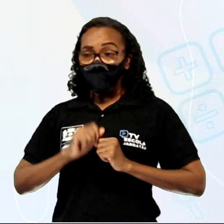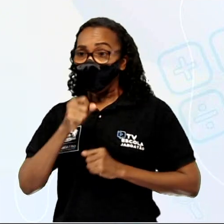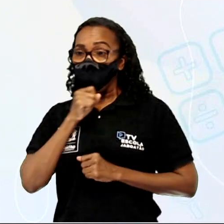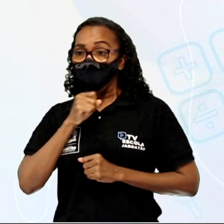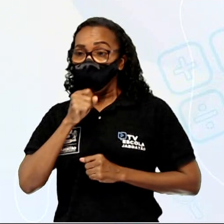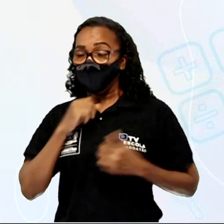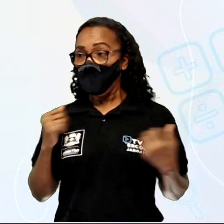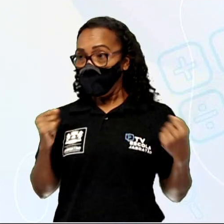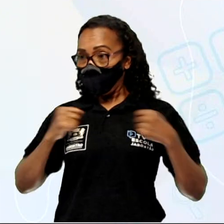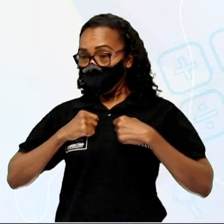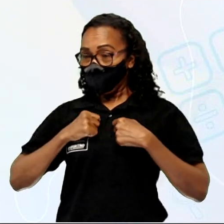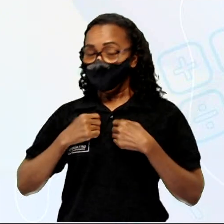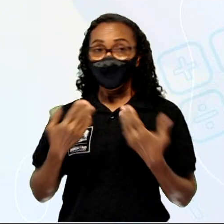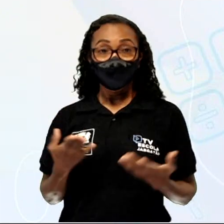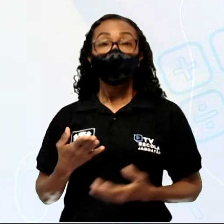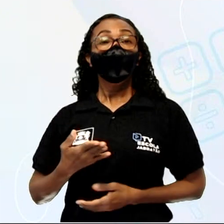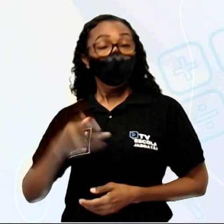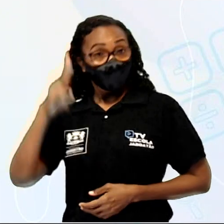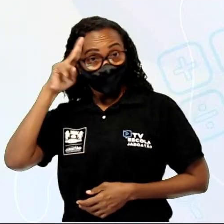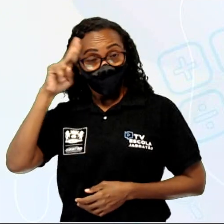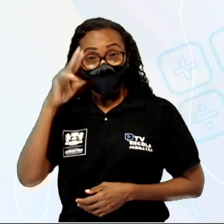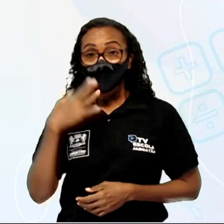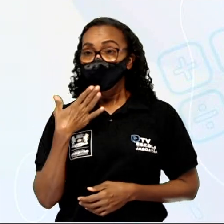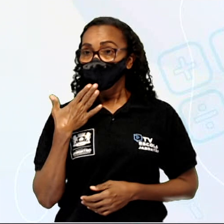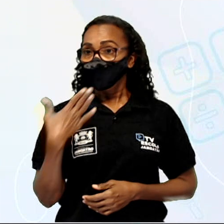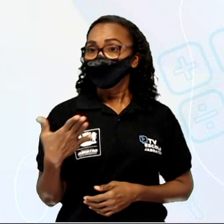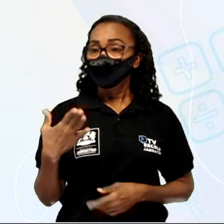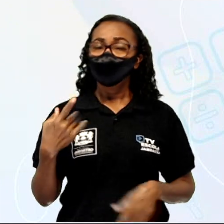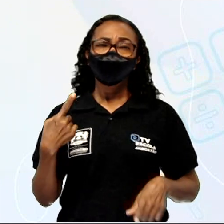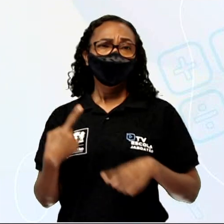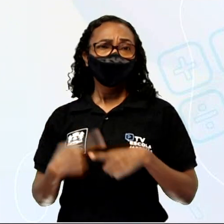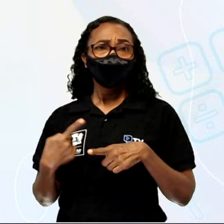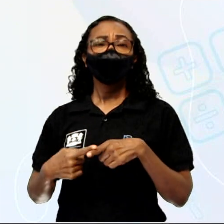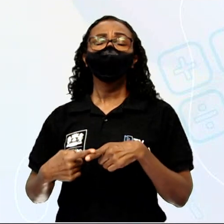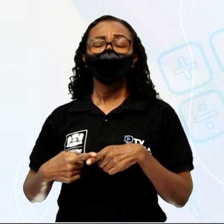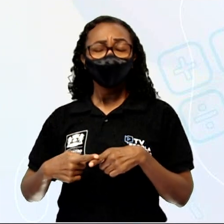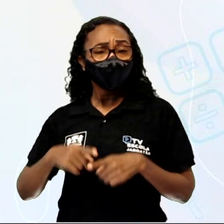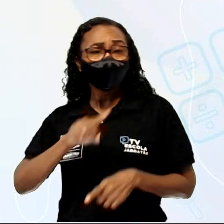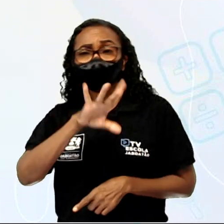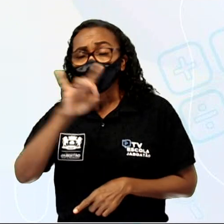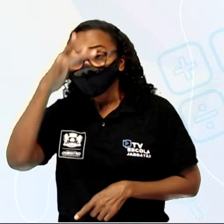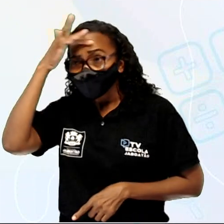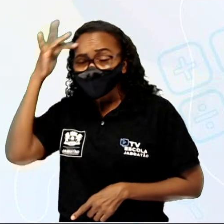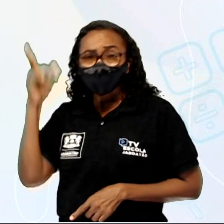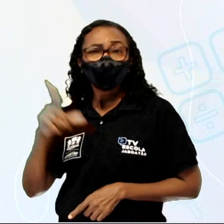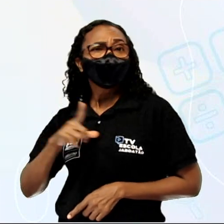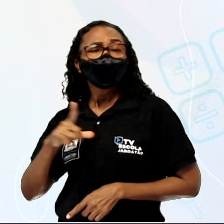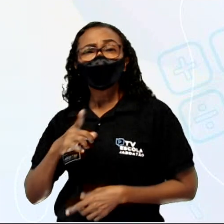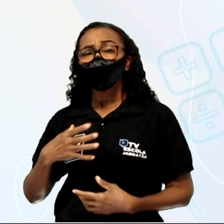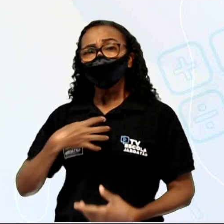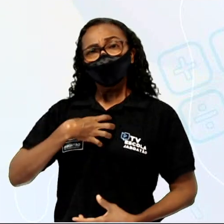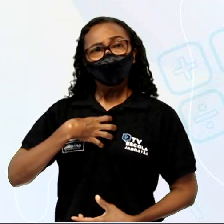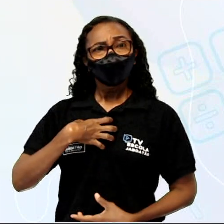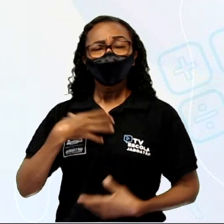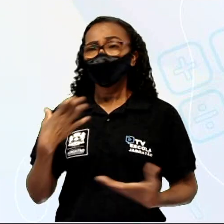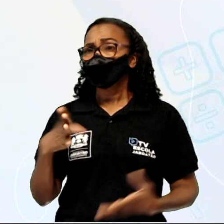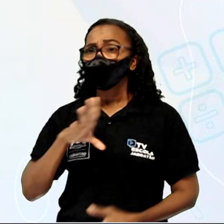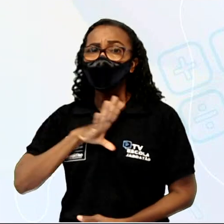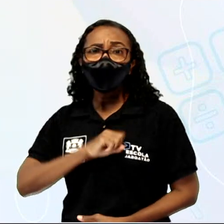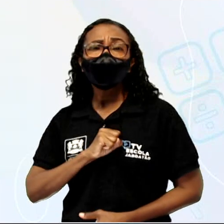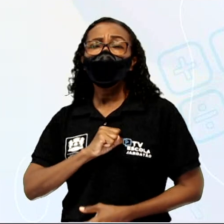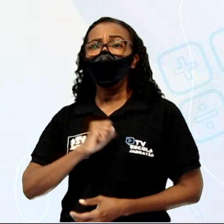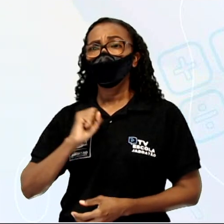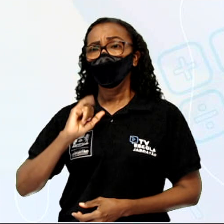Então, essa é a história preferida. E por quê? Cada um vai ter uma razão e uma motivação para amar um